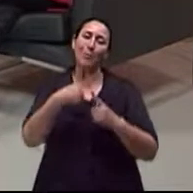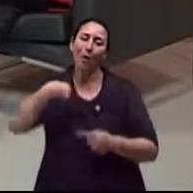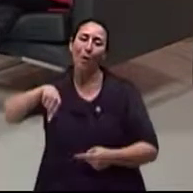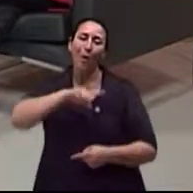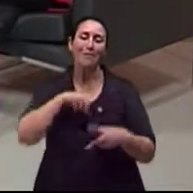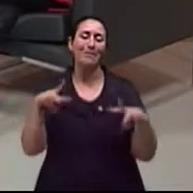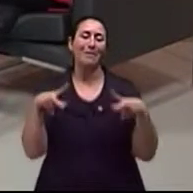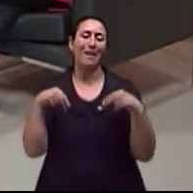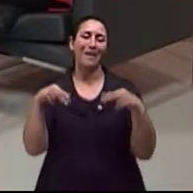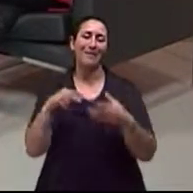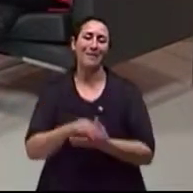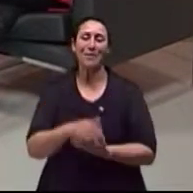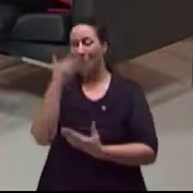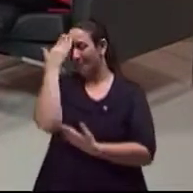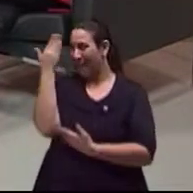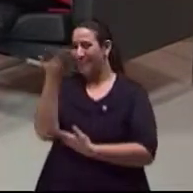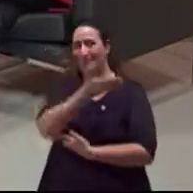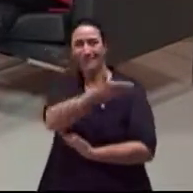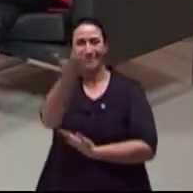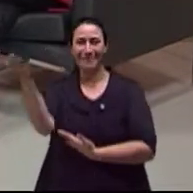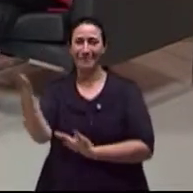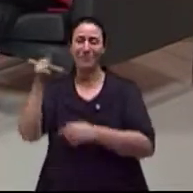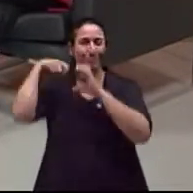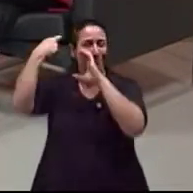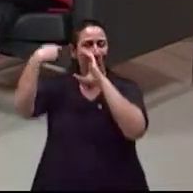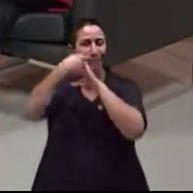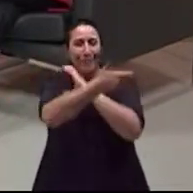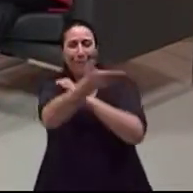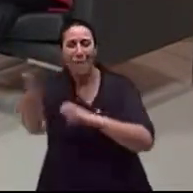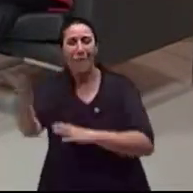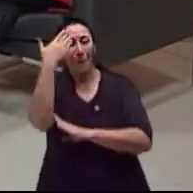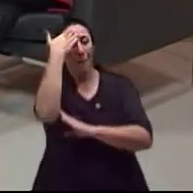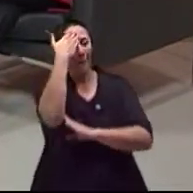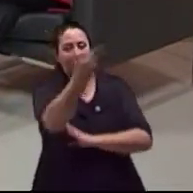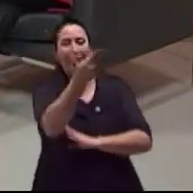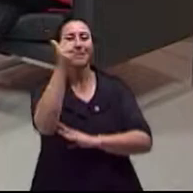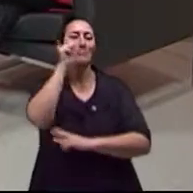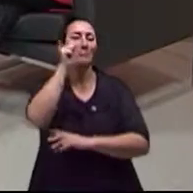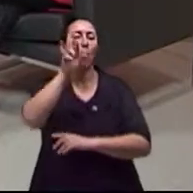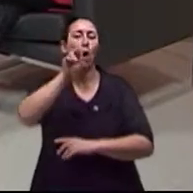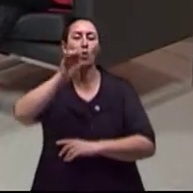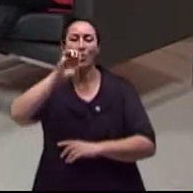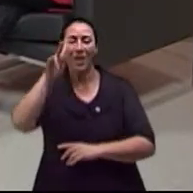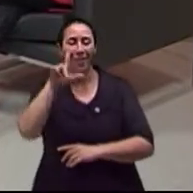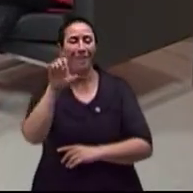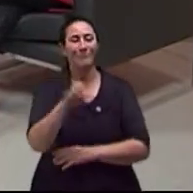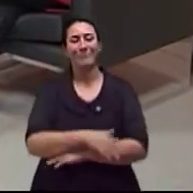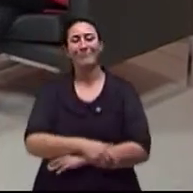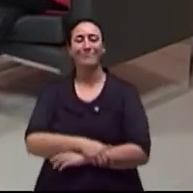merece, né Obrigada aos guris aqui do estúdio Que trabalham sempre com a gente Obrigada Rochelle Os guris aí de cima